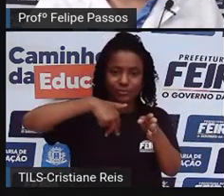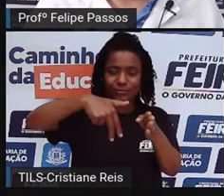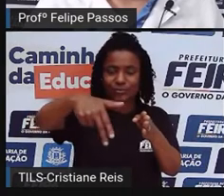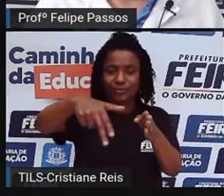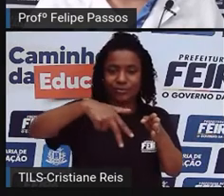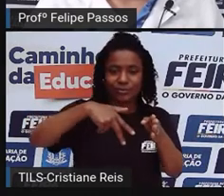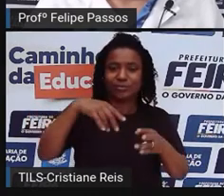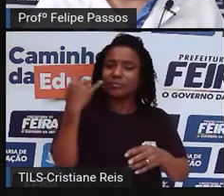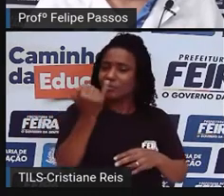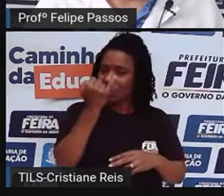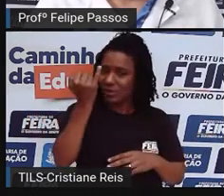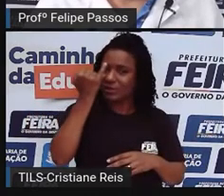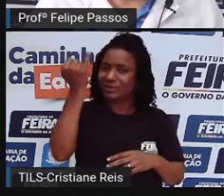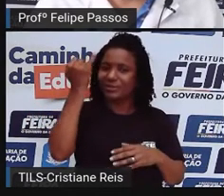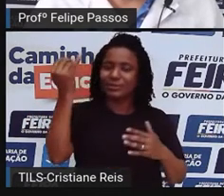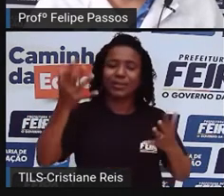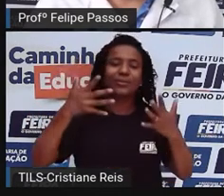urbana.